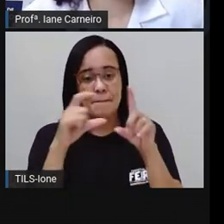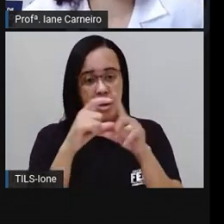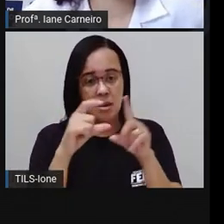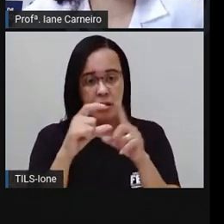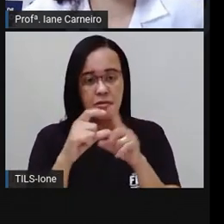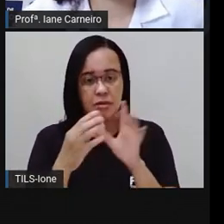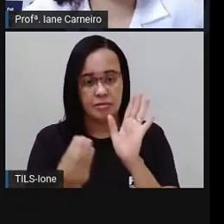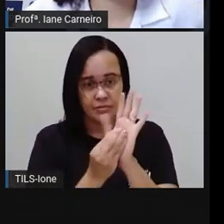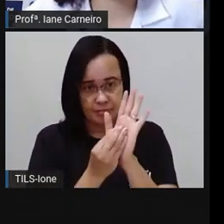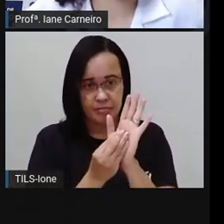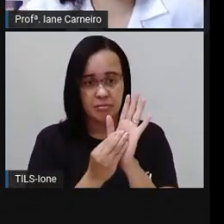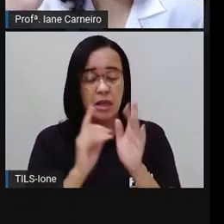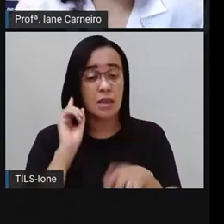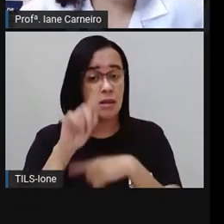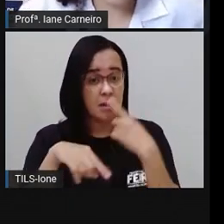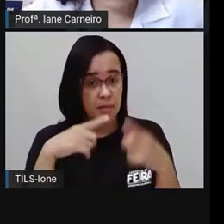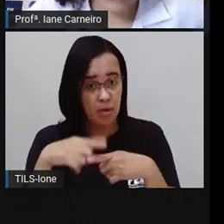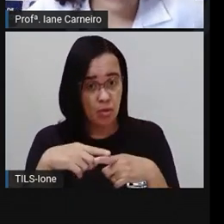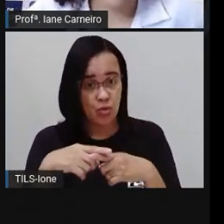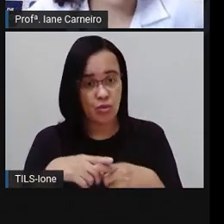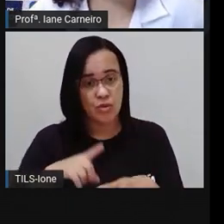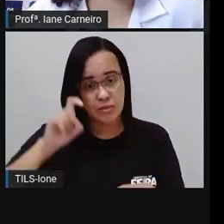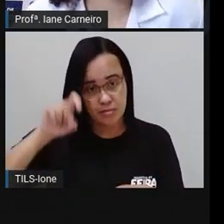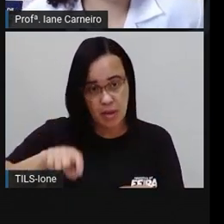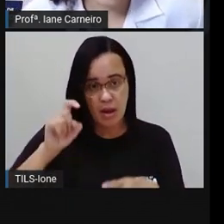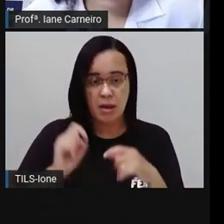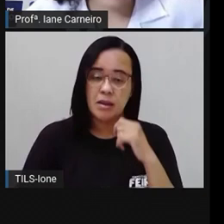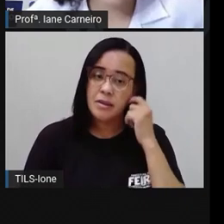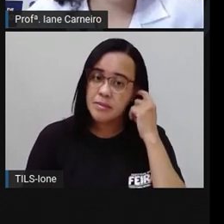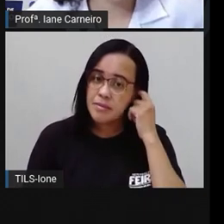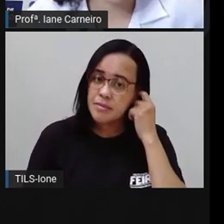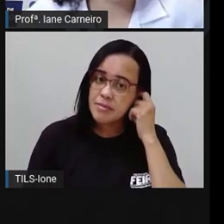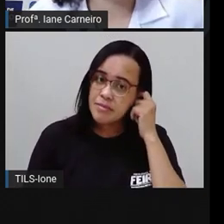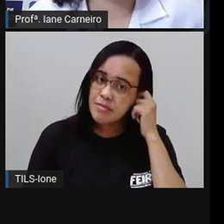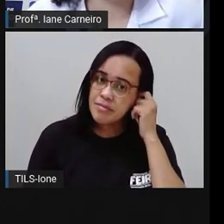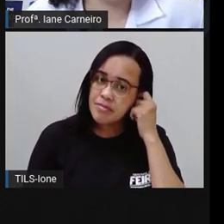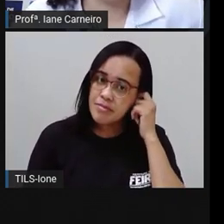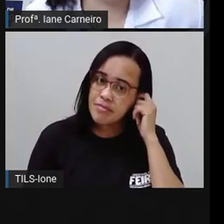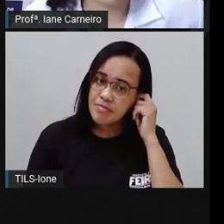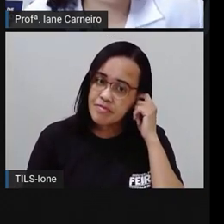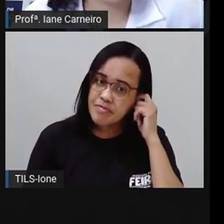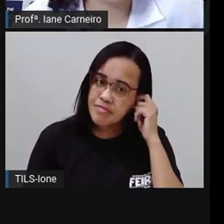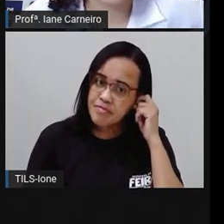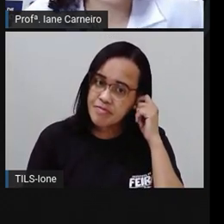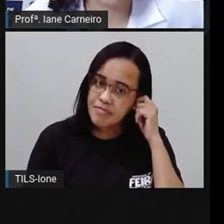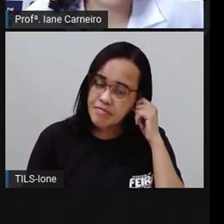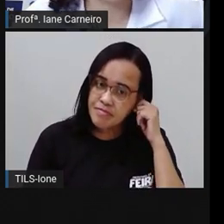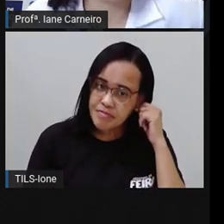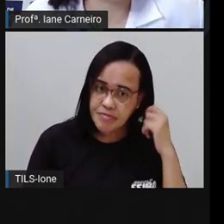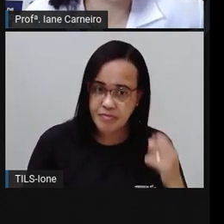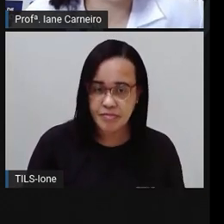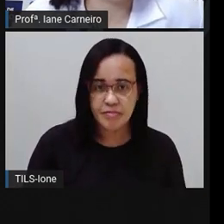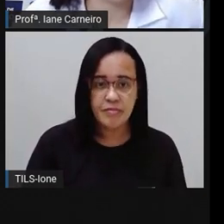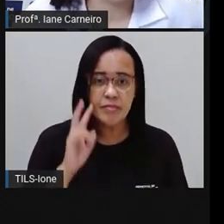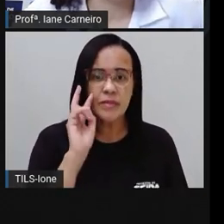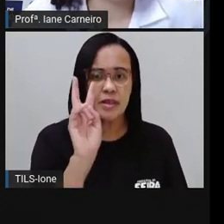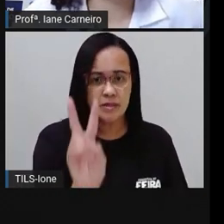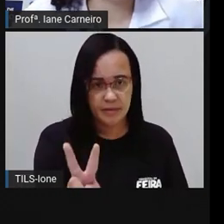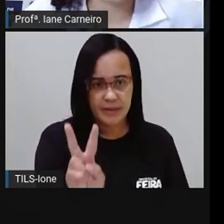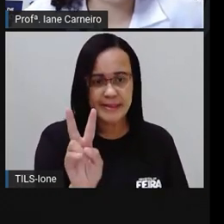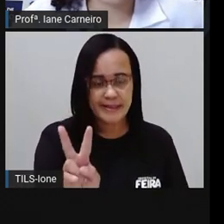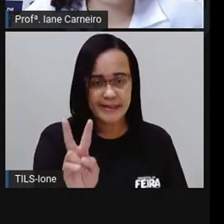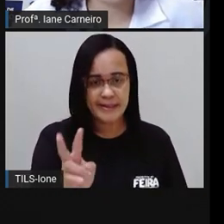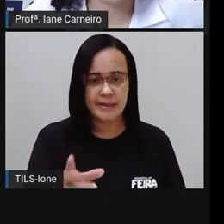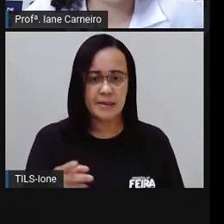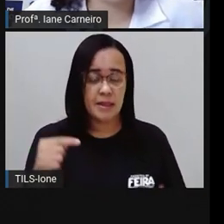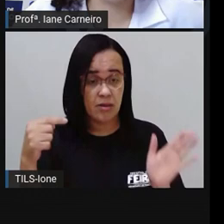Depois que você fizer isso, né, que você deu o Enter, aí você vai entrar nesse lugar aqui, ó, vai aparecer essa página pra você. E aí